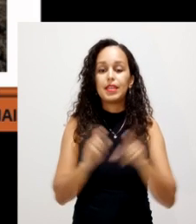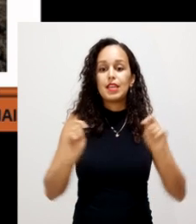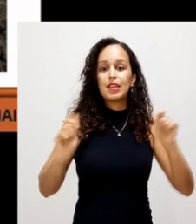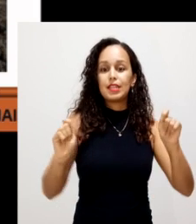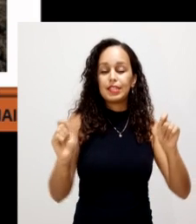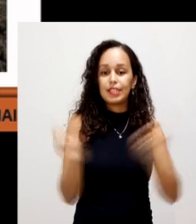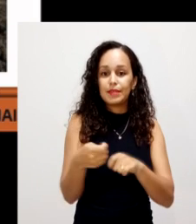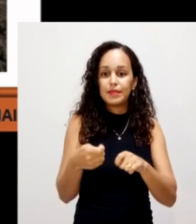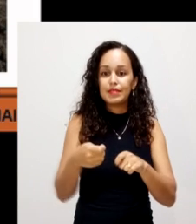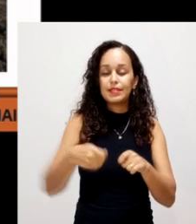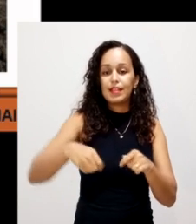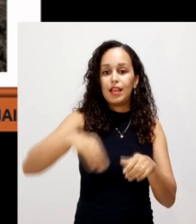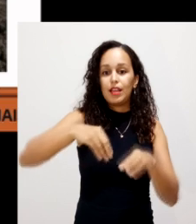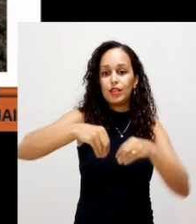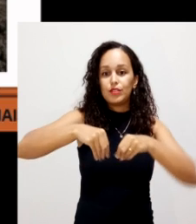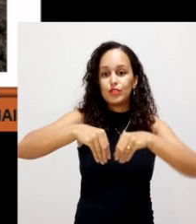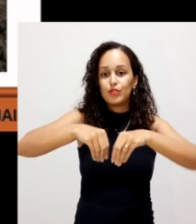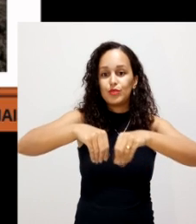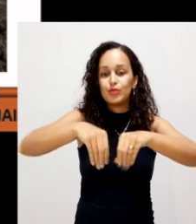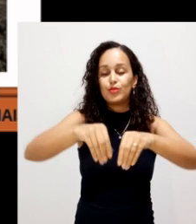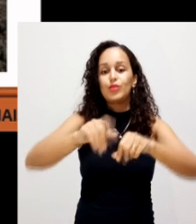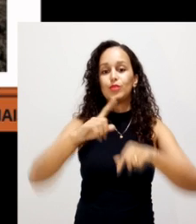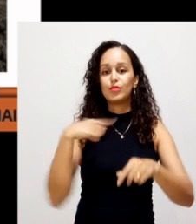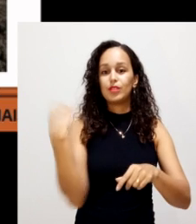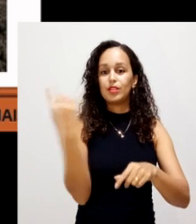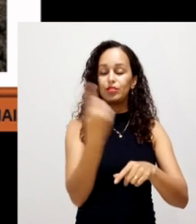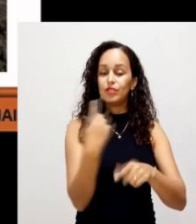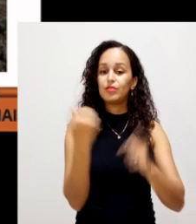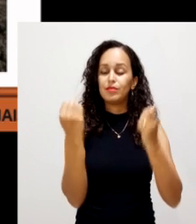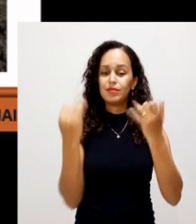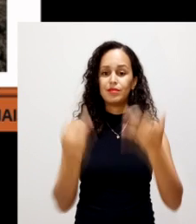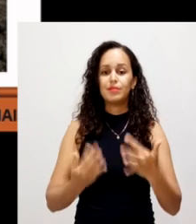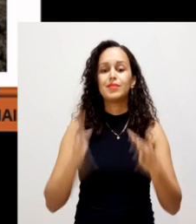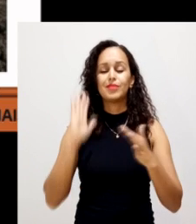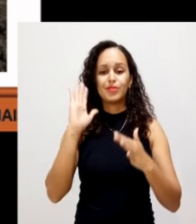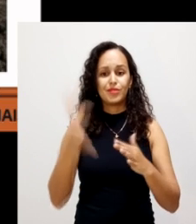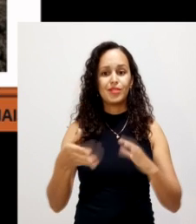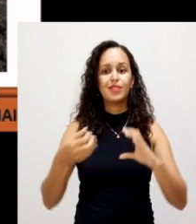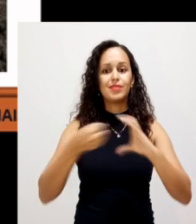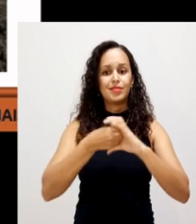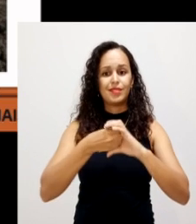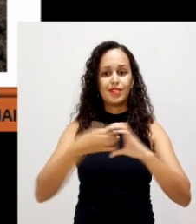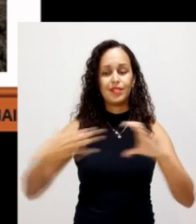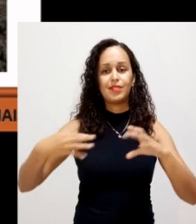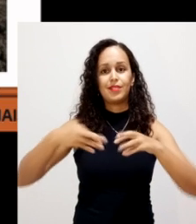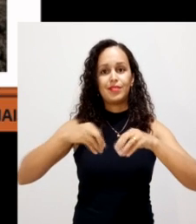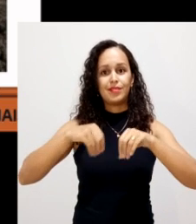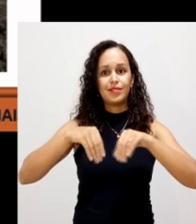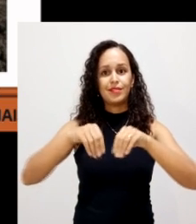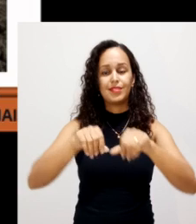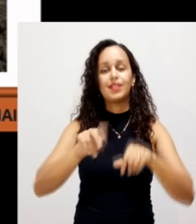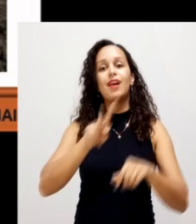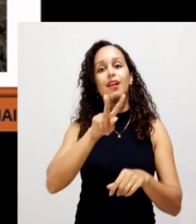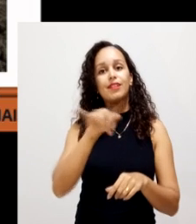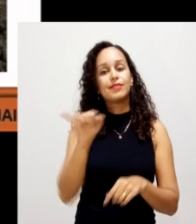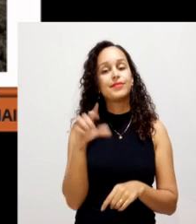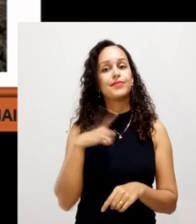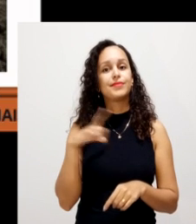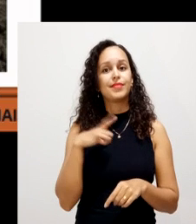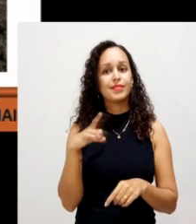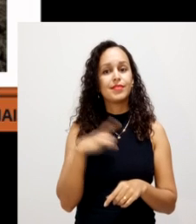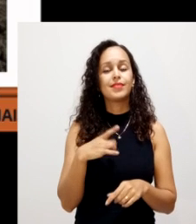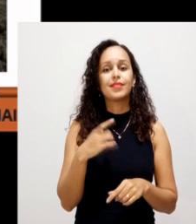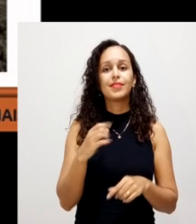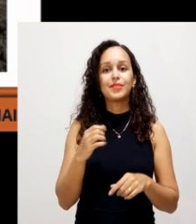condicionamento do solo. Acho que nós já falamos também que são as propriedades físicas desse material que vai agregar